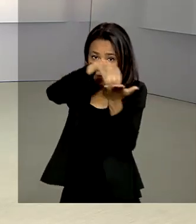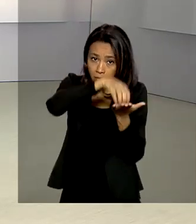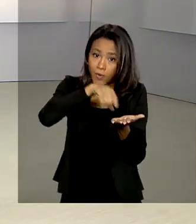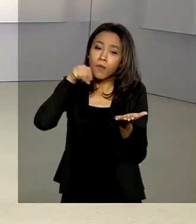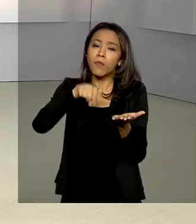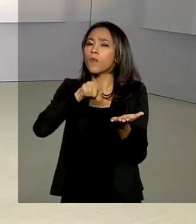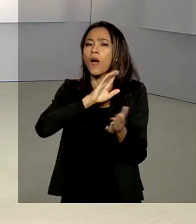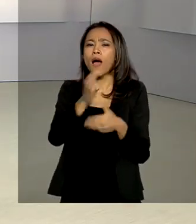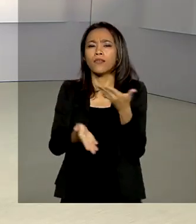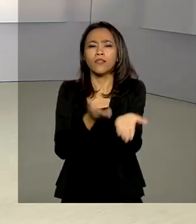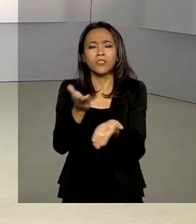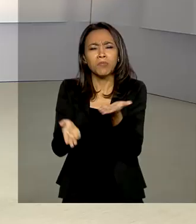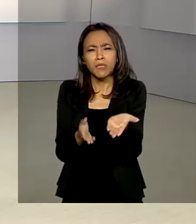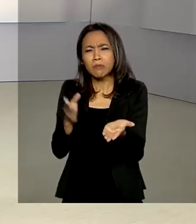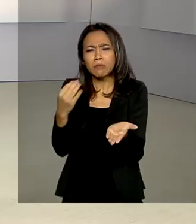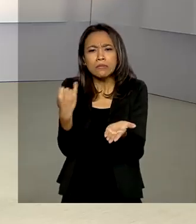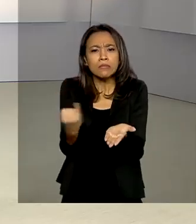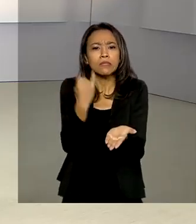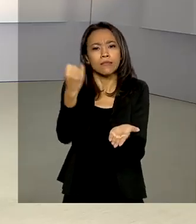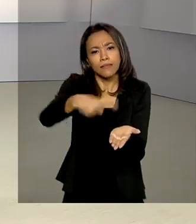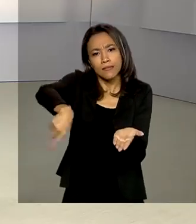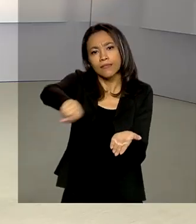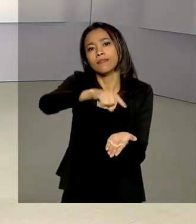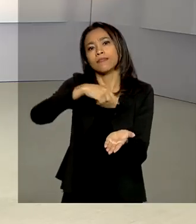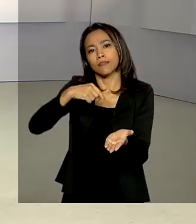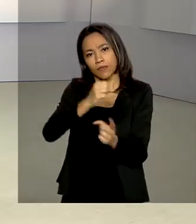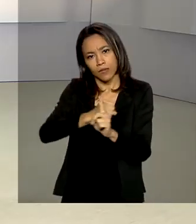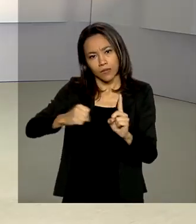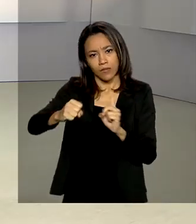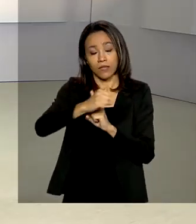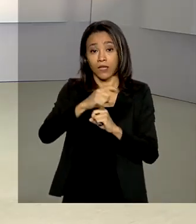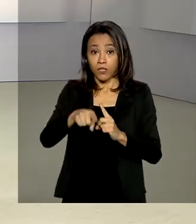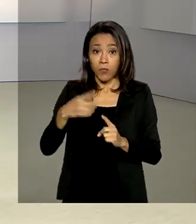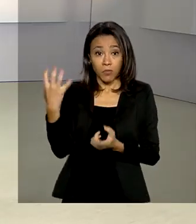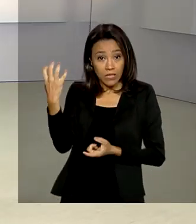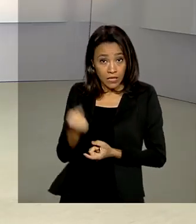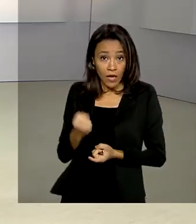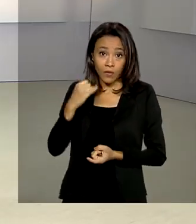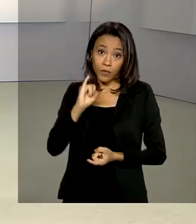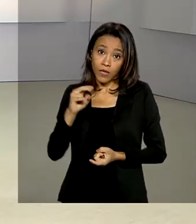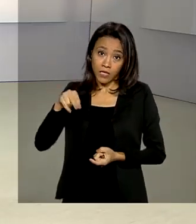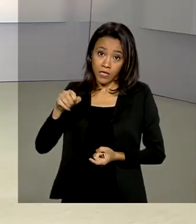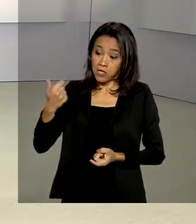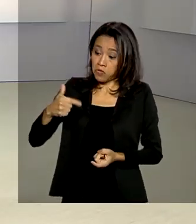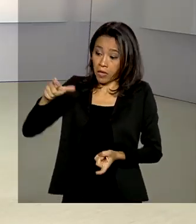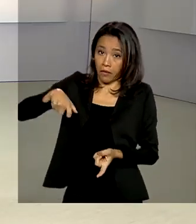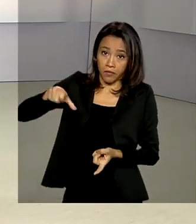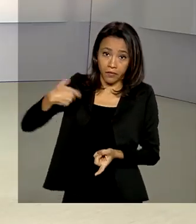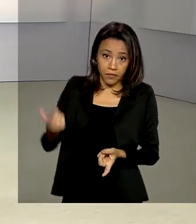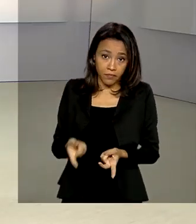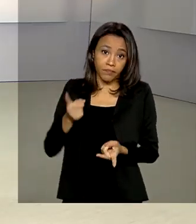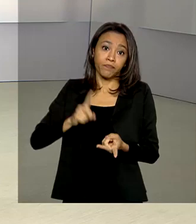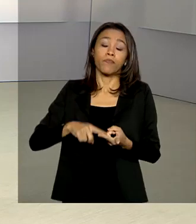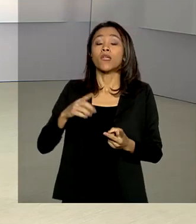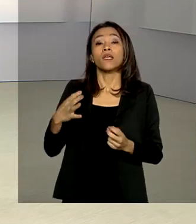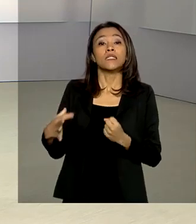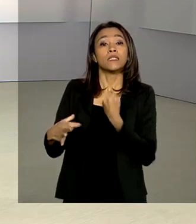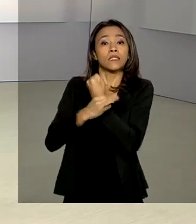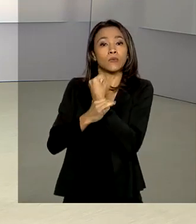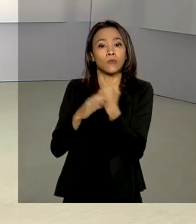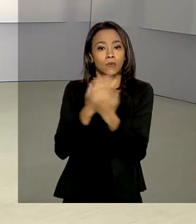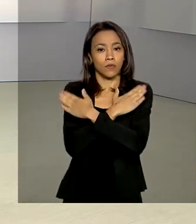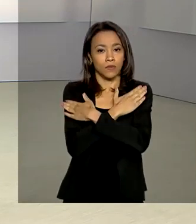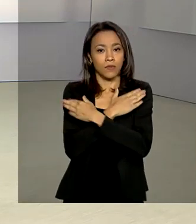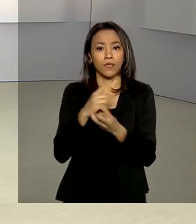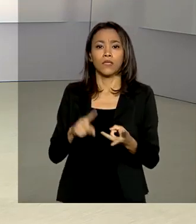de serviços essenciais à população, como saques do INSS sem cartão, saques de seguro-desemprego, seguro